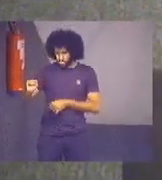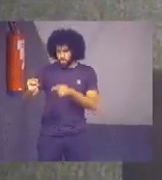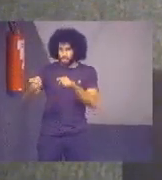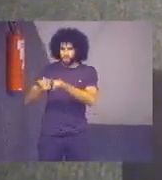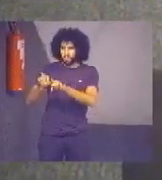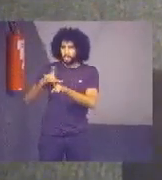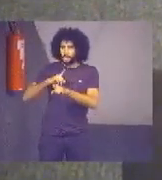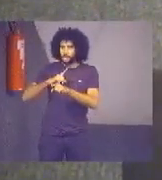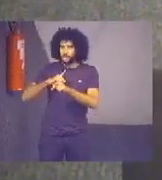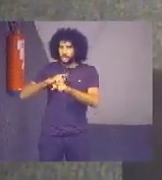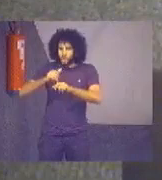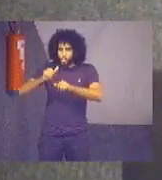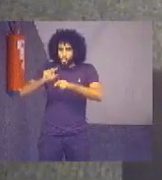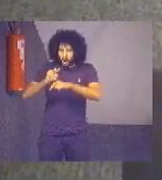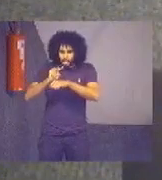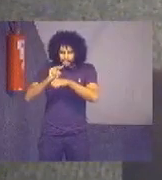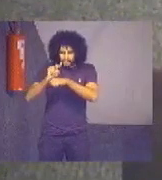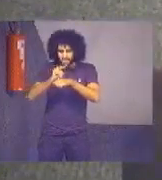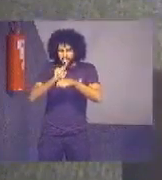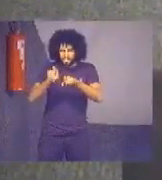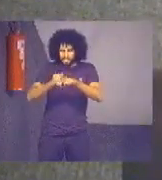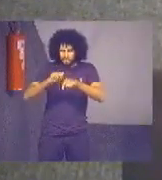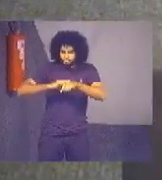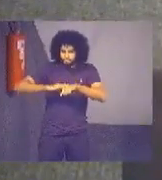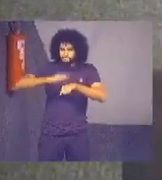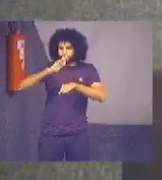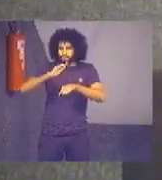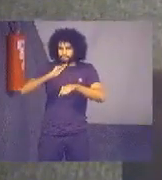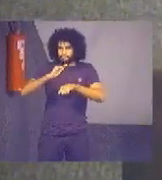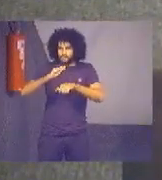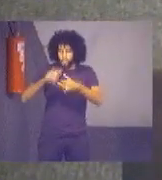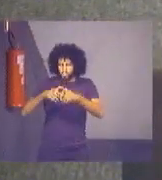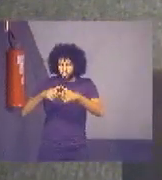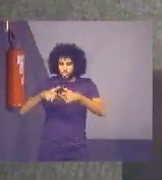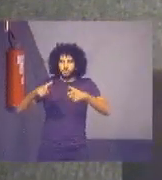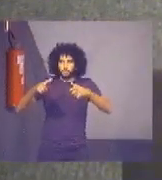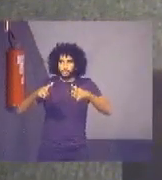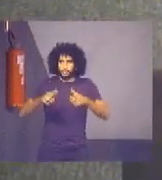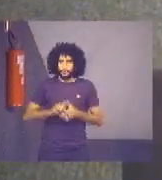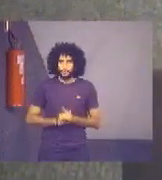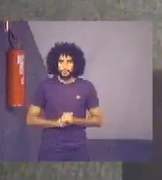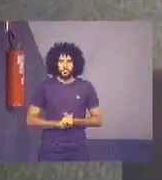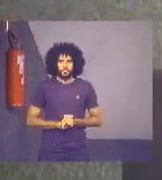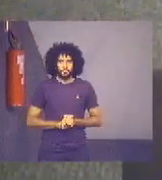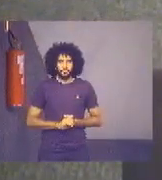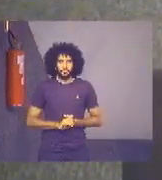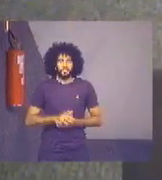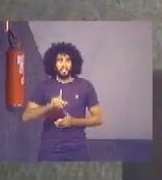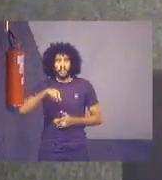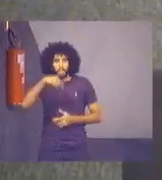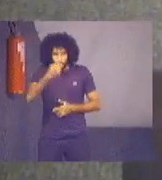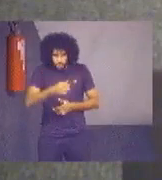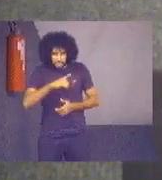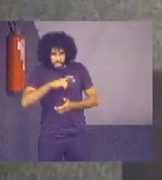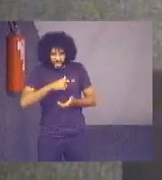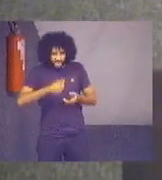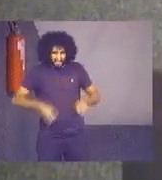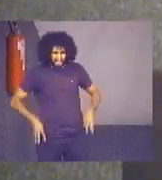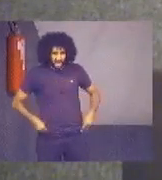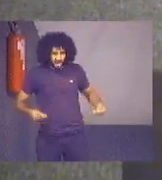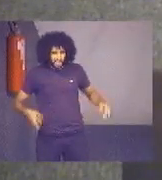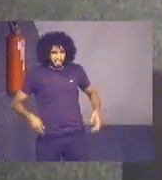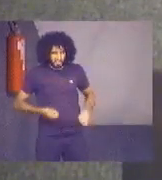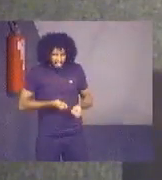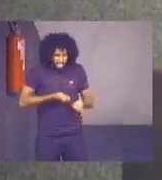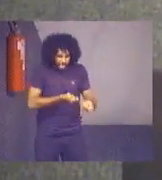delas, que ocupa 30% do total. Depois, a gente vem com a limpeza, gasto com limpeza também é bem